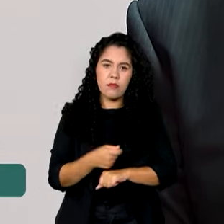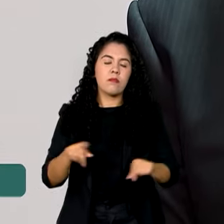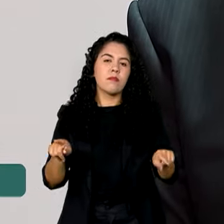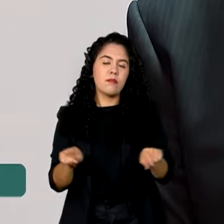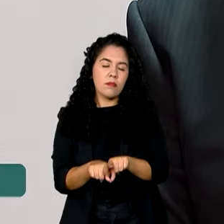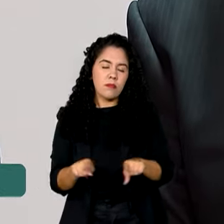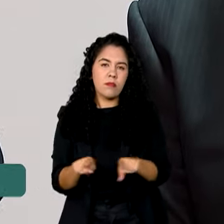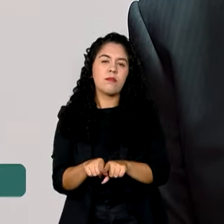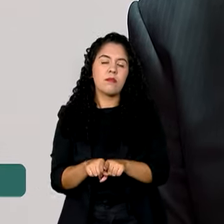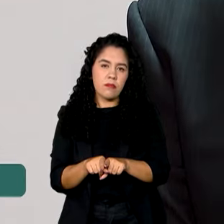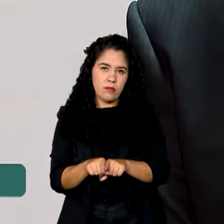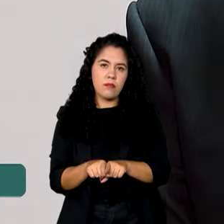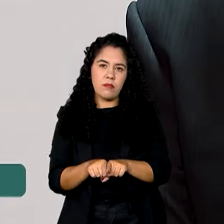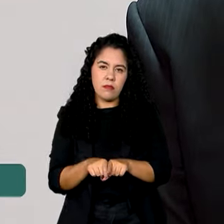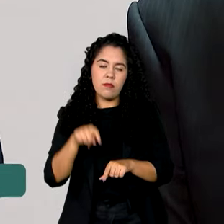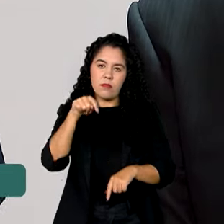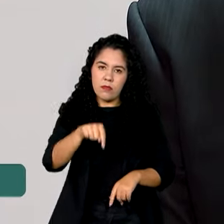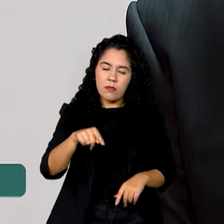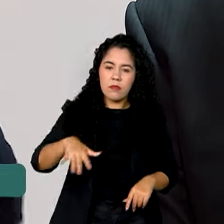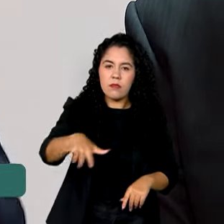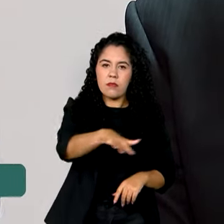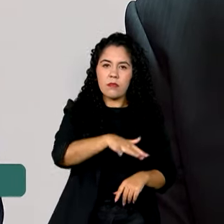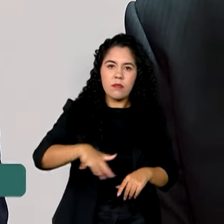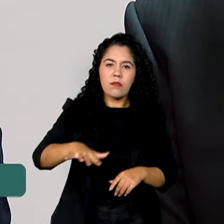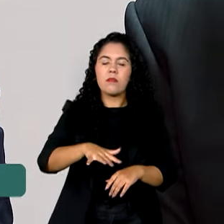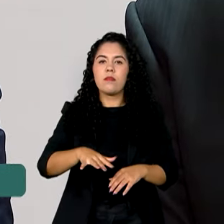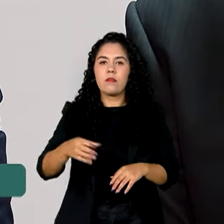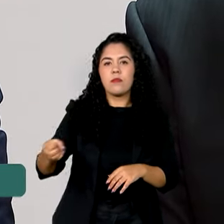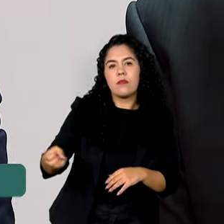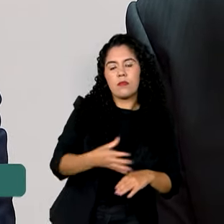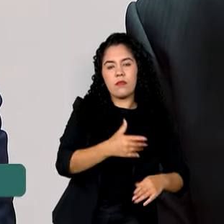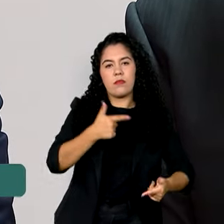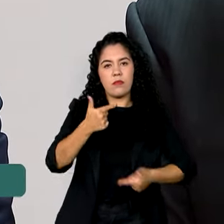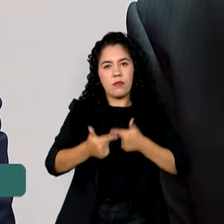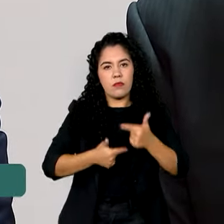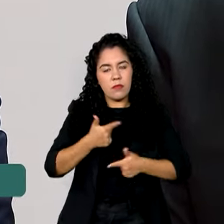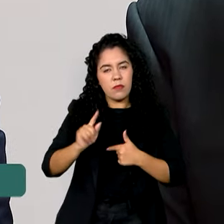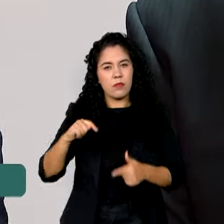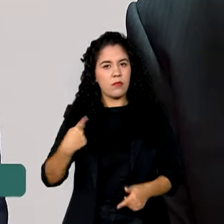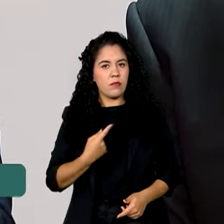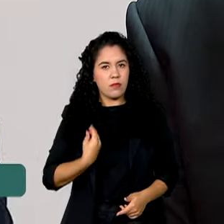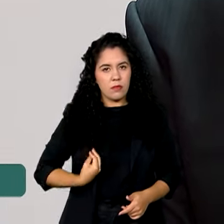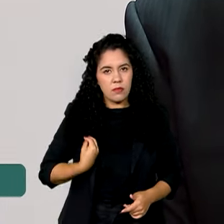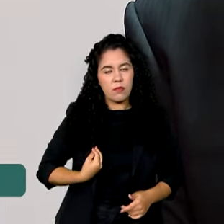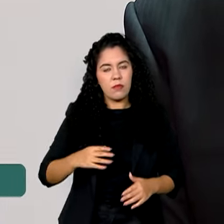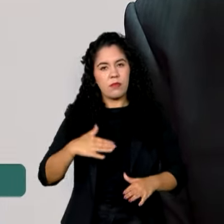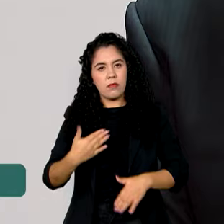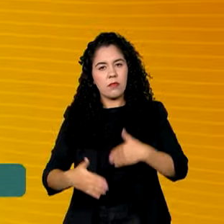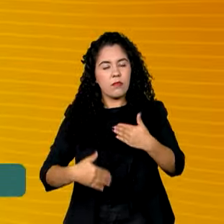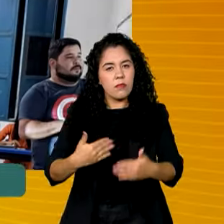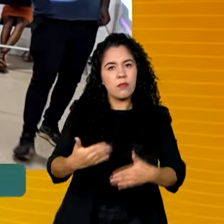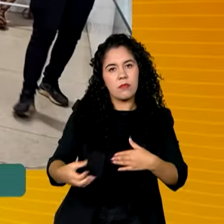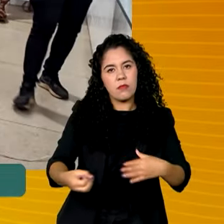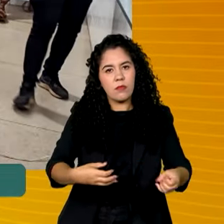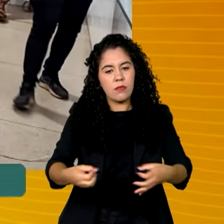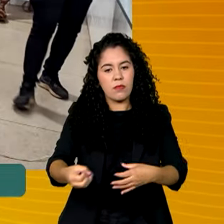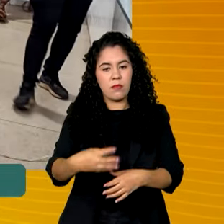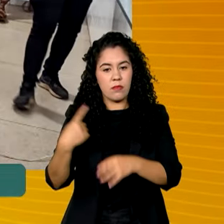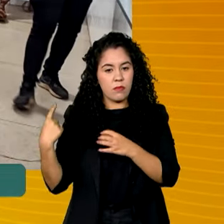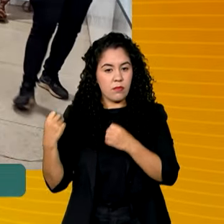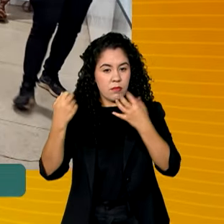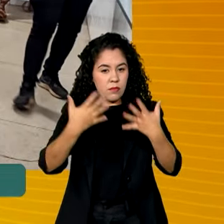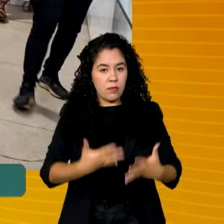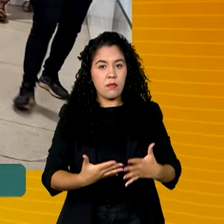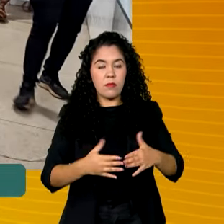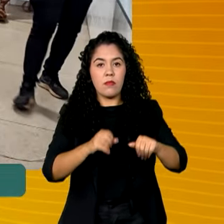desse mundo novo do trabalho que nós estamos enfrentando e conhecendo a cada dia. Fazem parte do